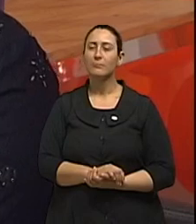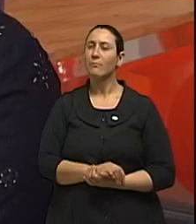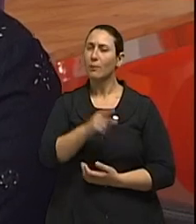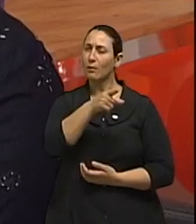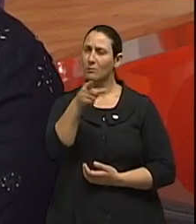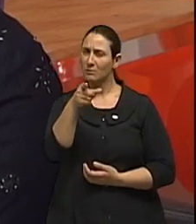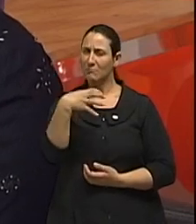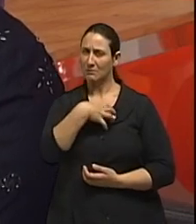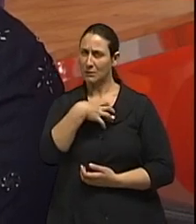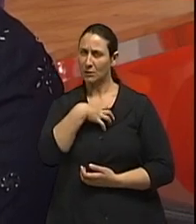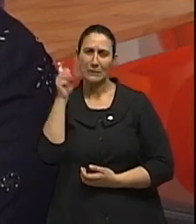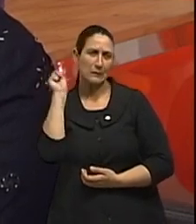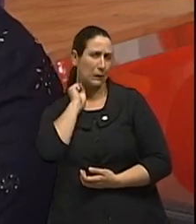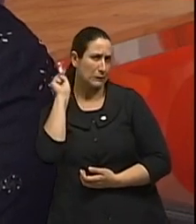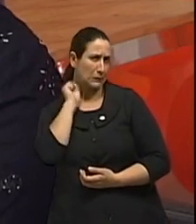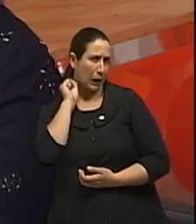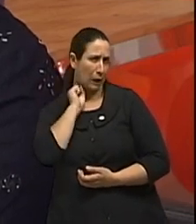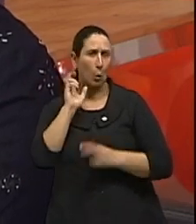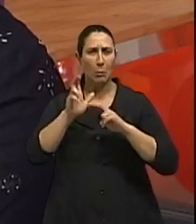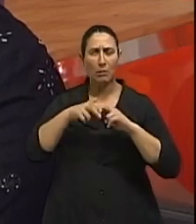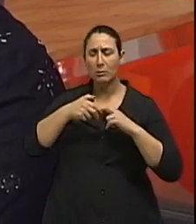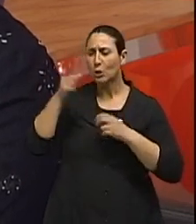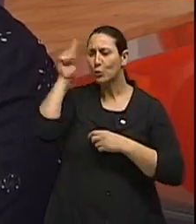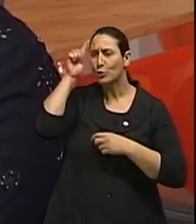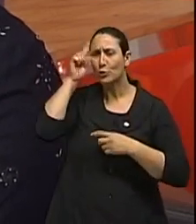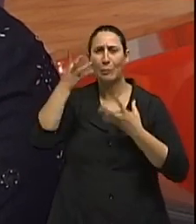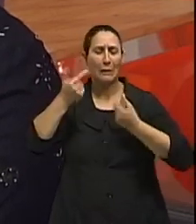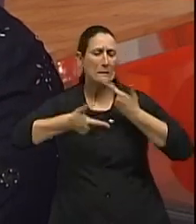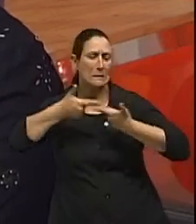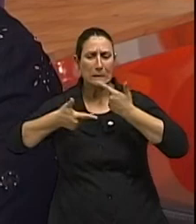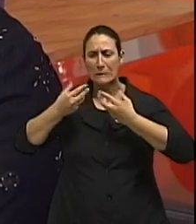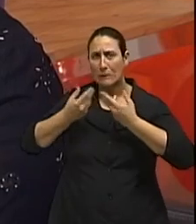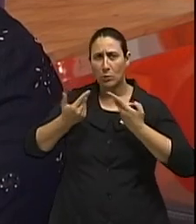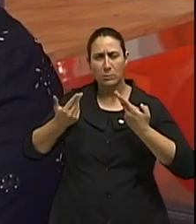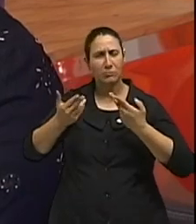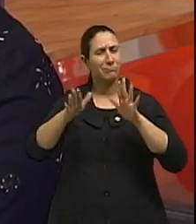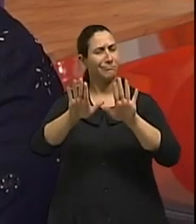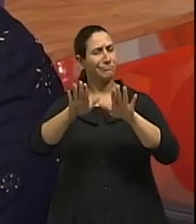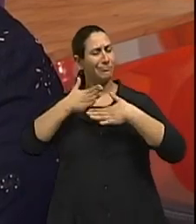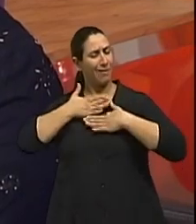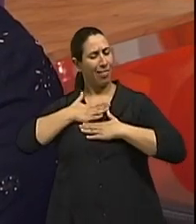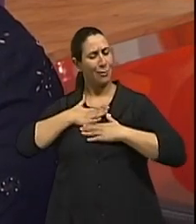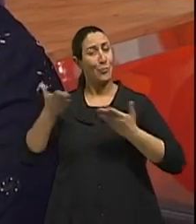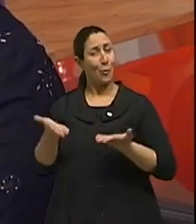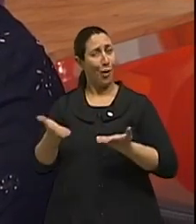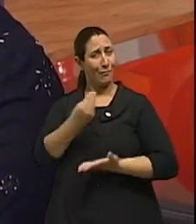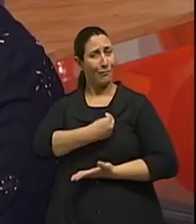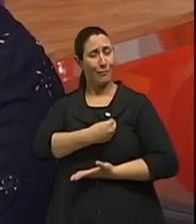Você se sente muito estressado com a correria do dia a dia? Então relaxa que o Viva Bem está